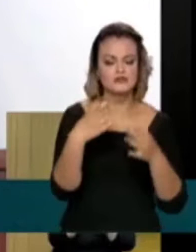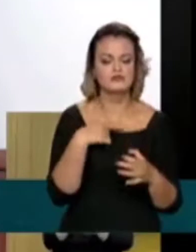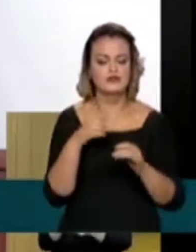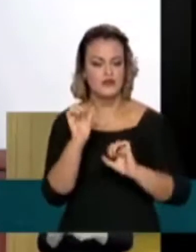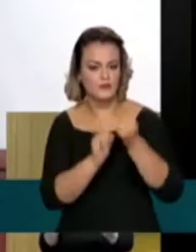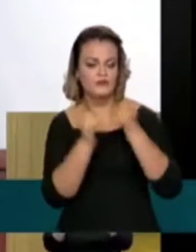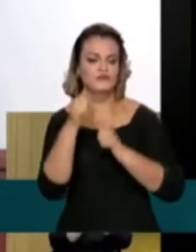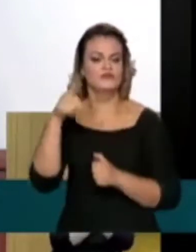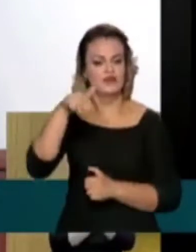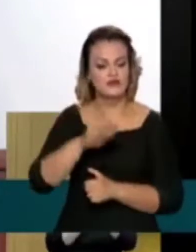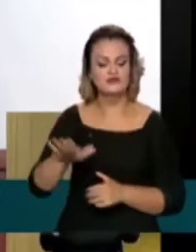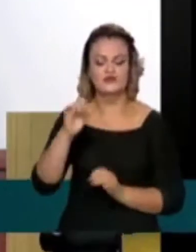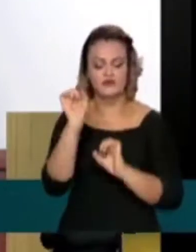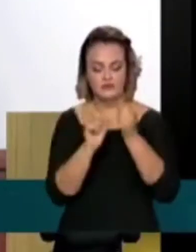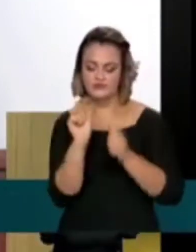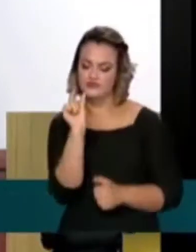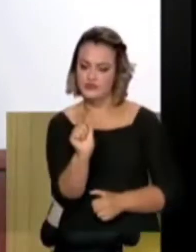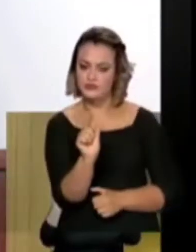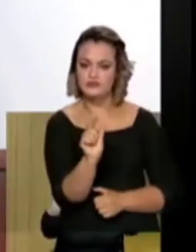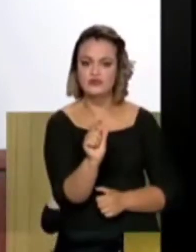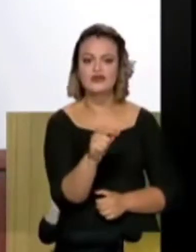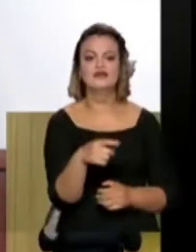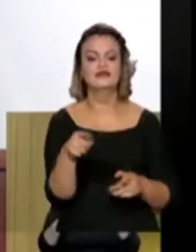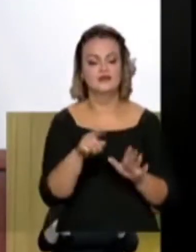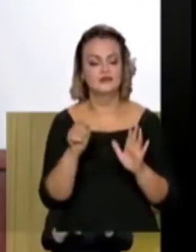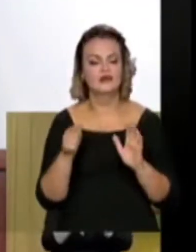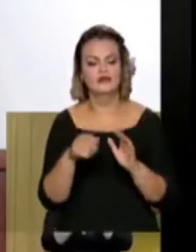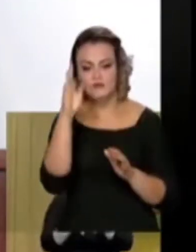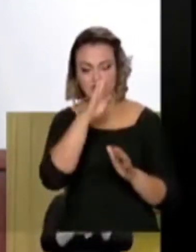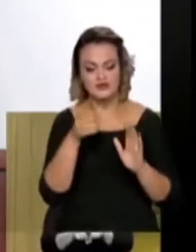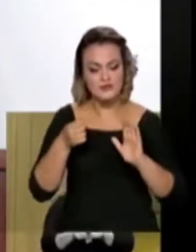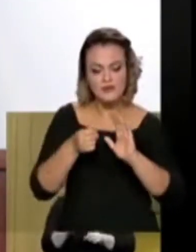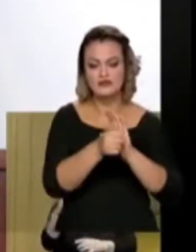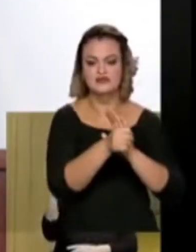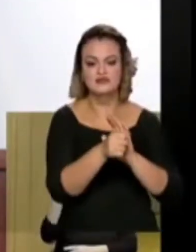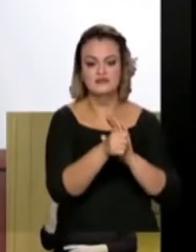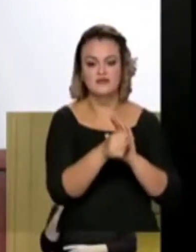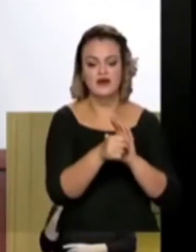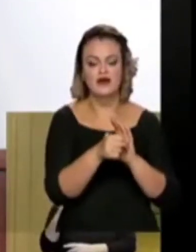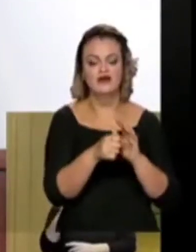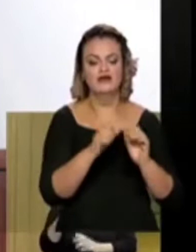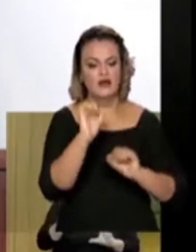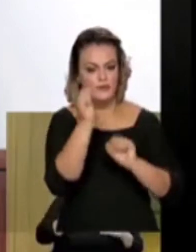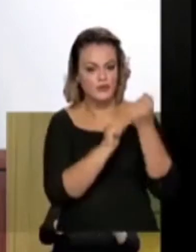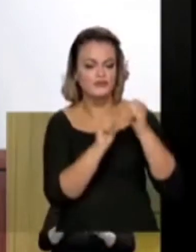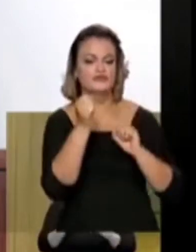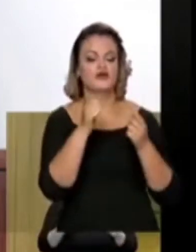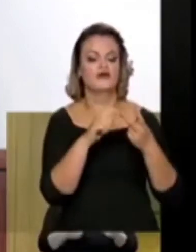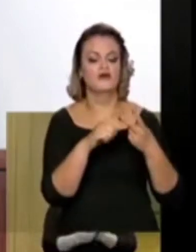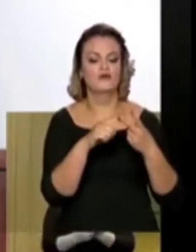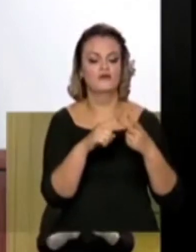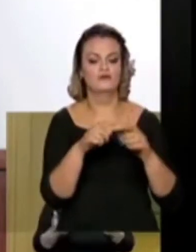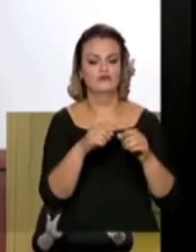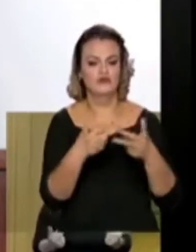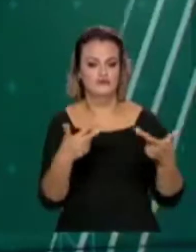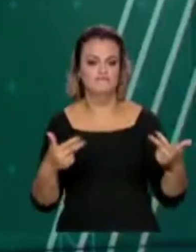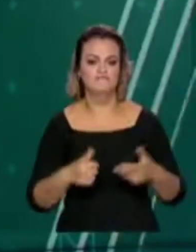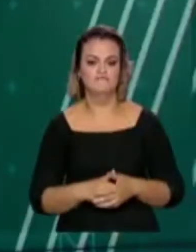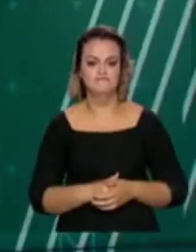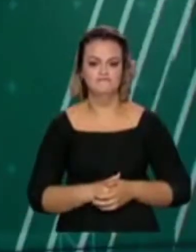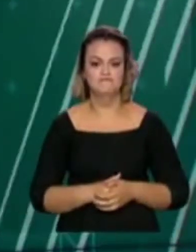indústria nacional de semicondutores e na inserção do Brasil nas cadeias de suprimento desses componentes.